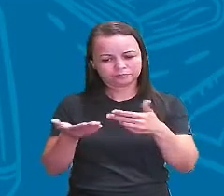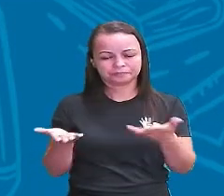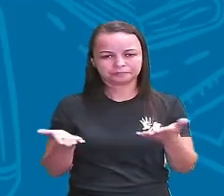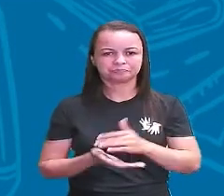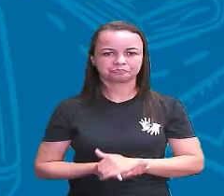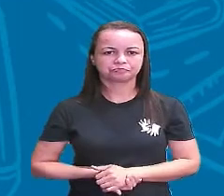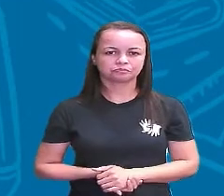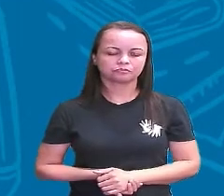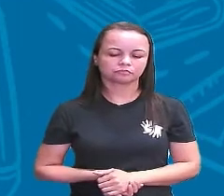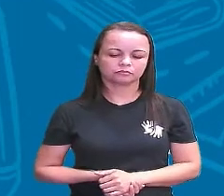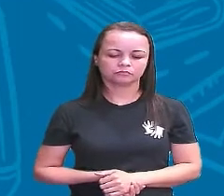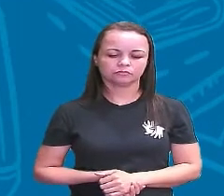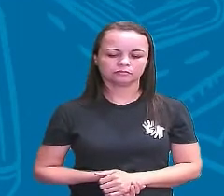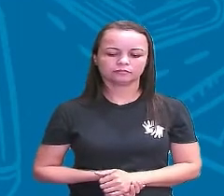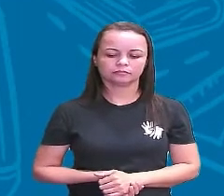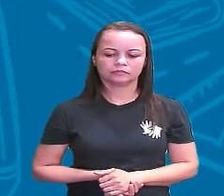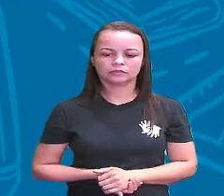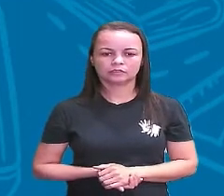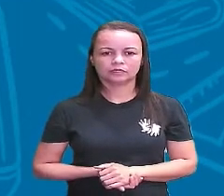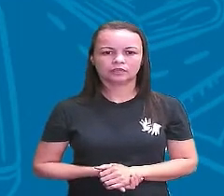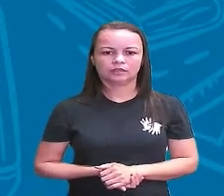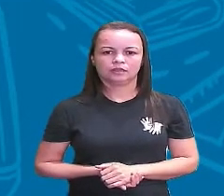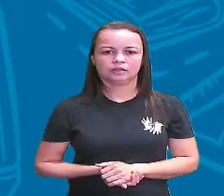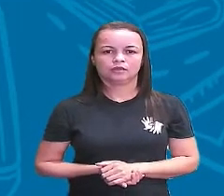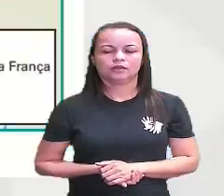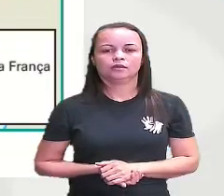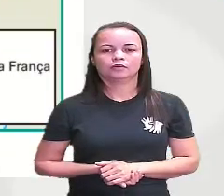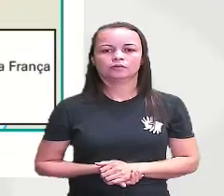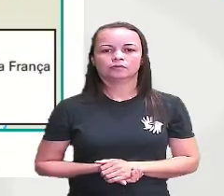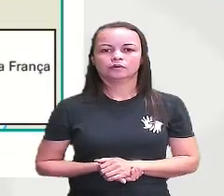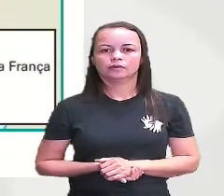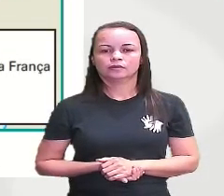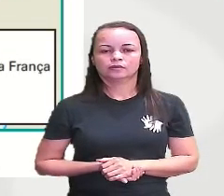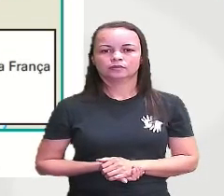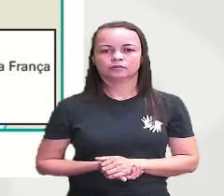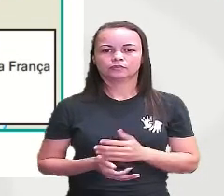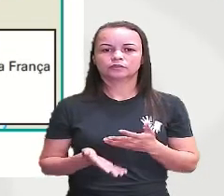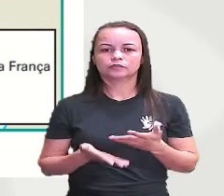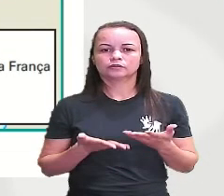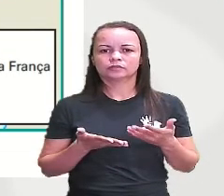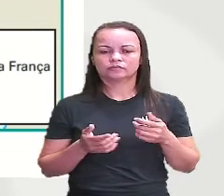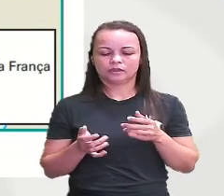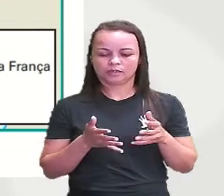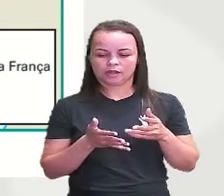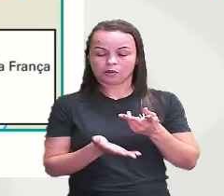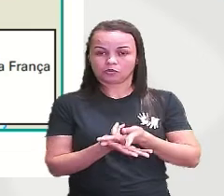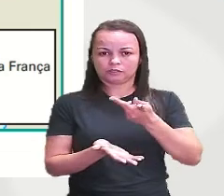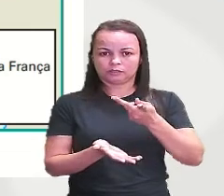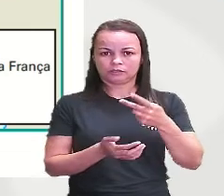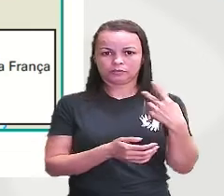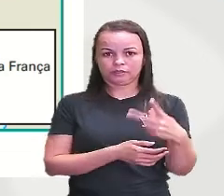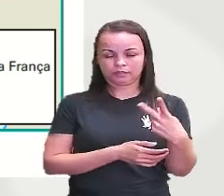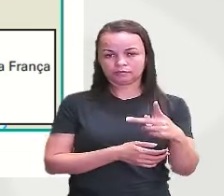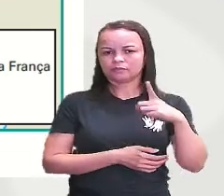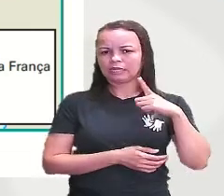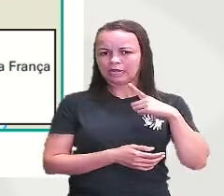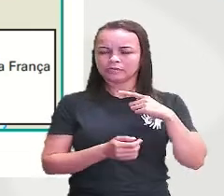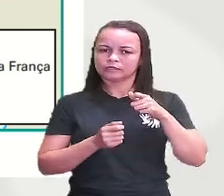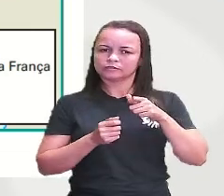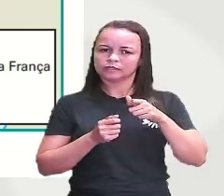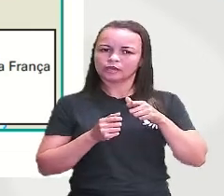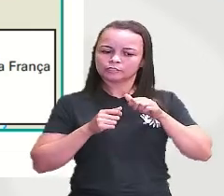outros aí quando ele vai vai acontecer o pra que haja essa contenção né dessa